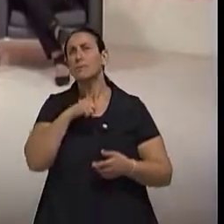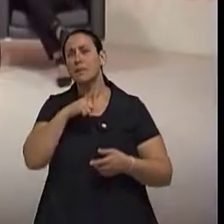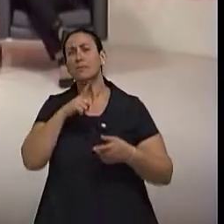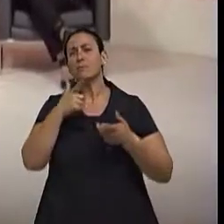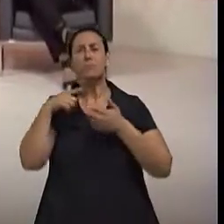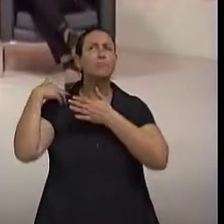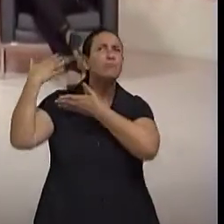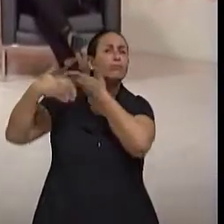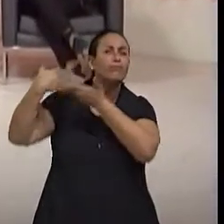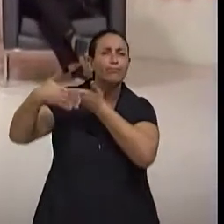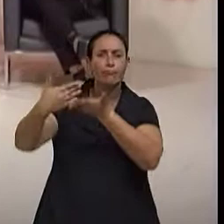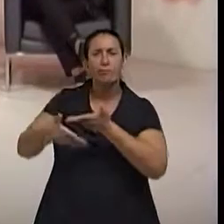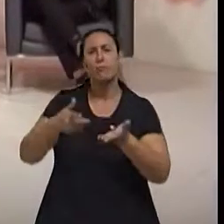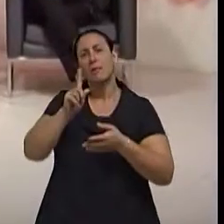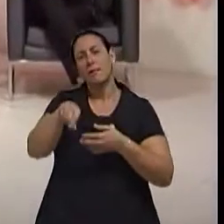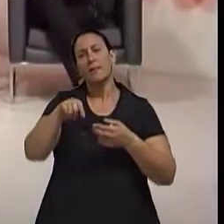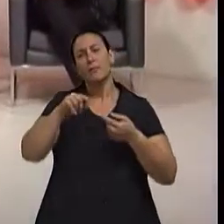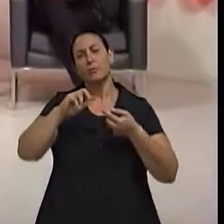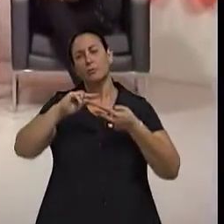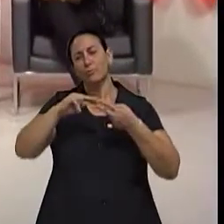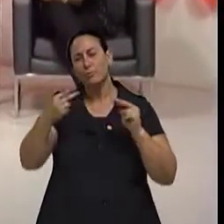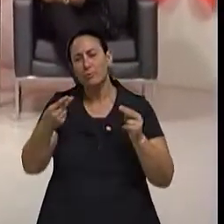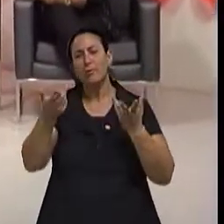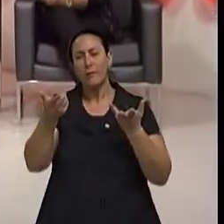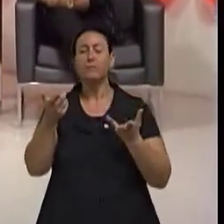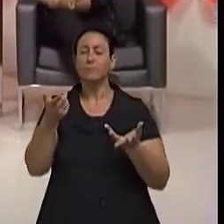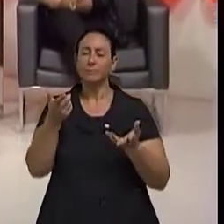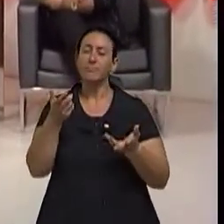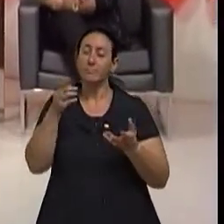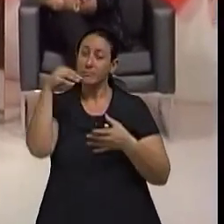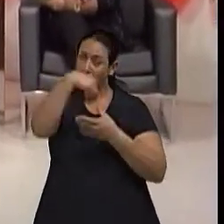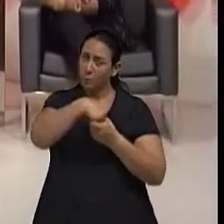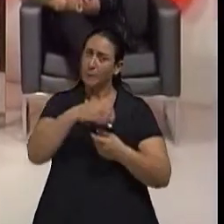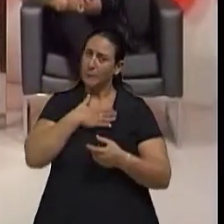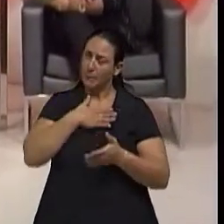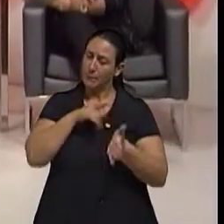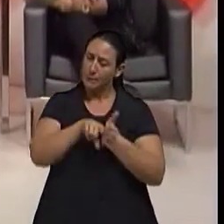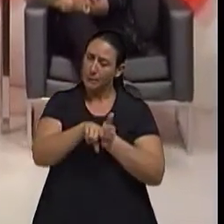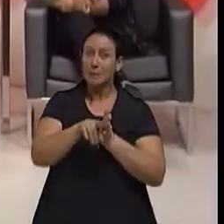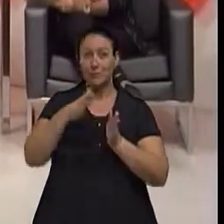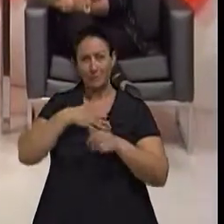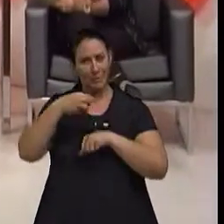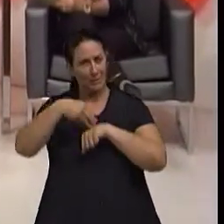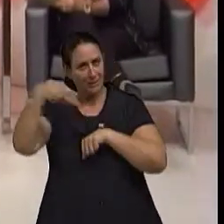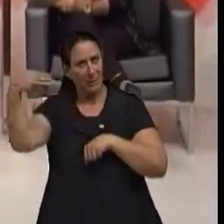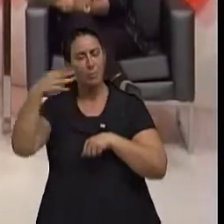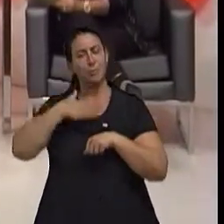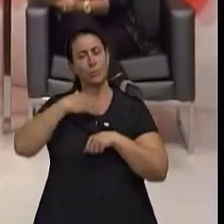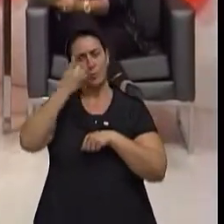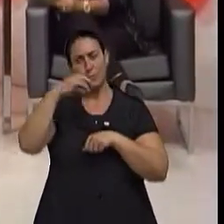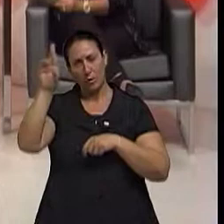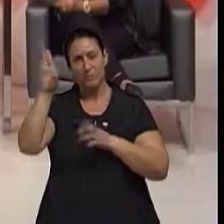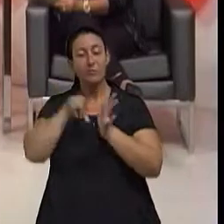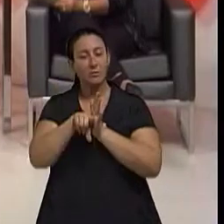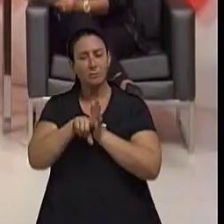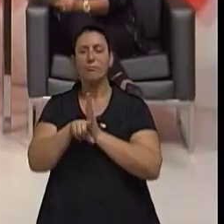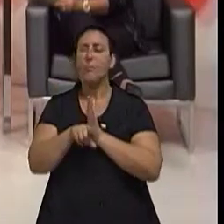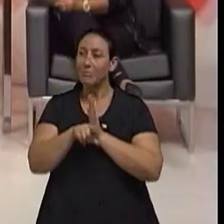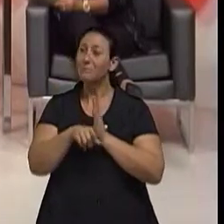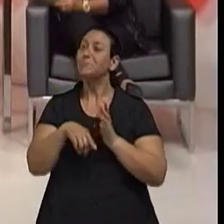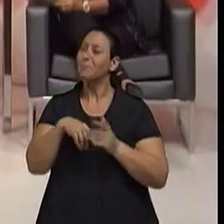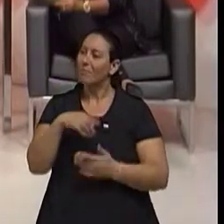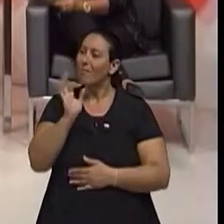E isso foi o que eu acabei desenvolvendo na minha pesquisa. Perfeito. Que foi a razão do meu mestrado, a razão do meu doutorado. E é um grande prazer lhe ter aqui